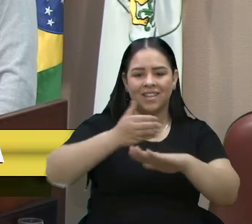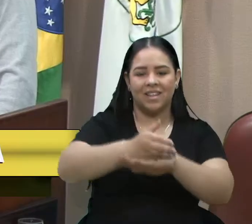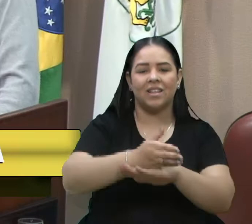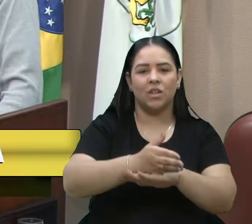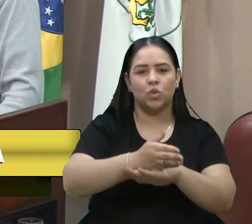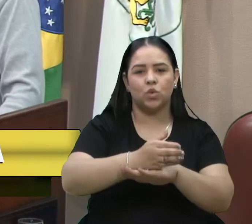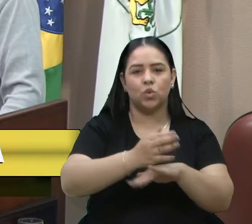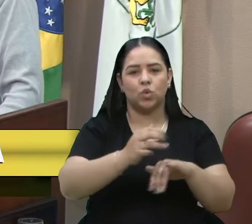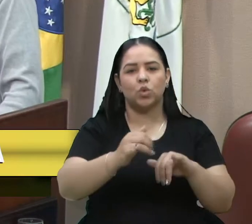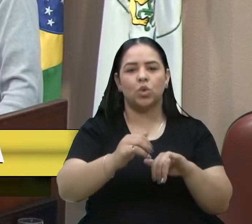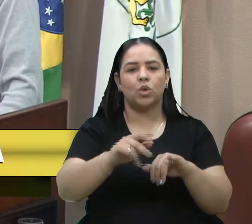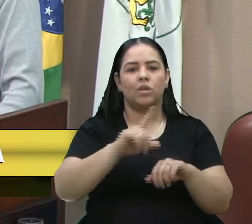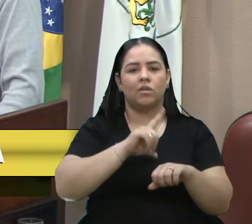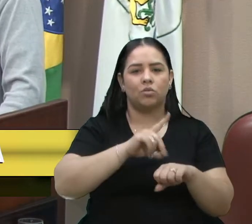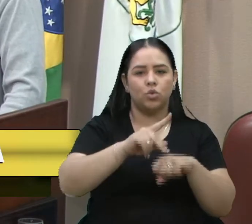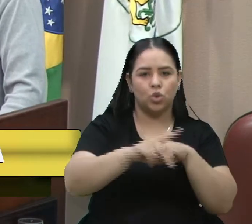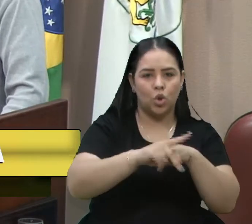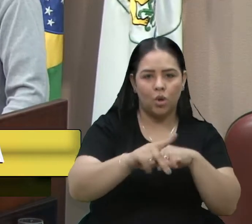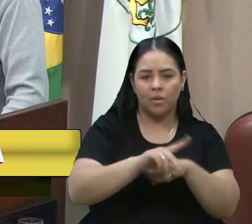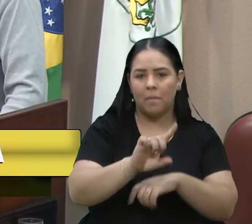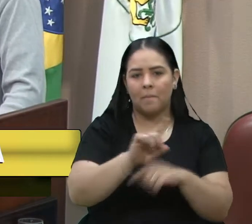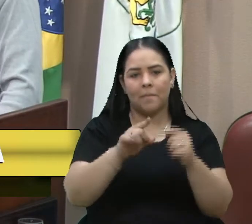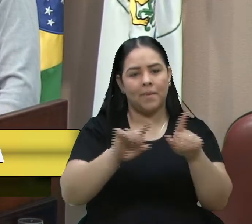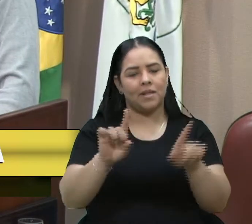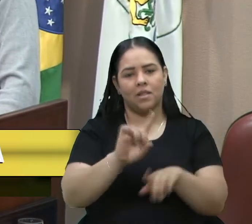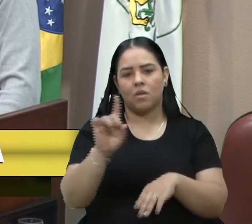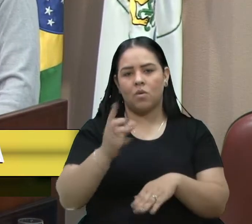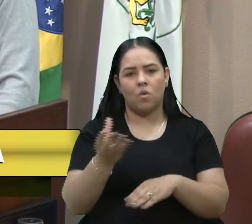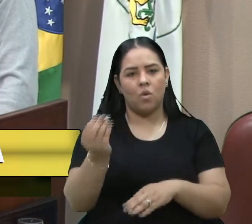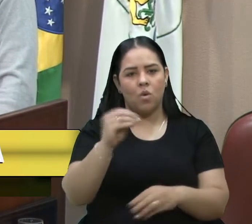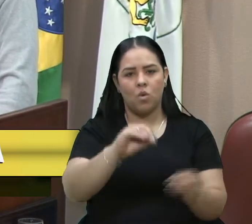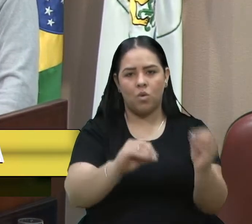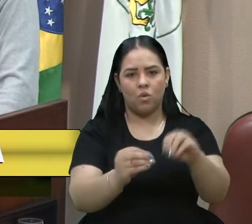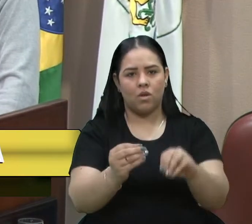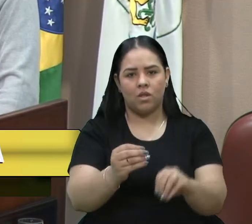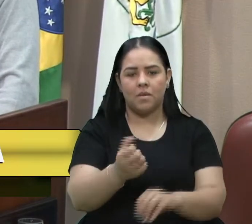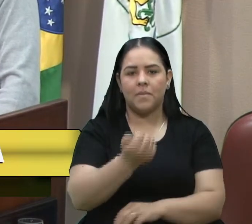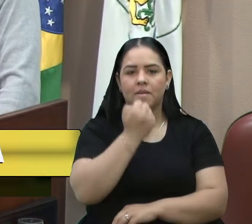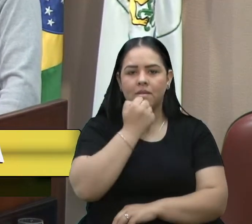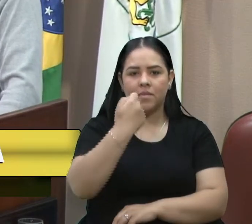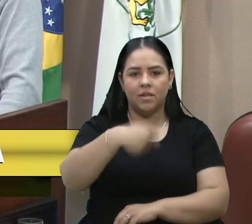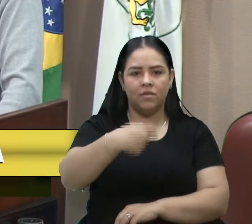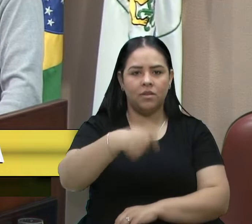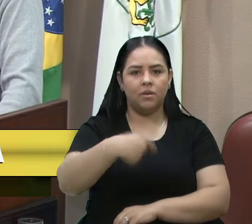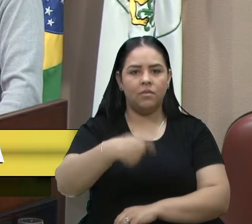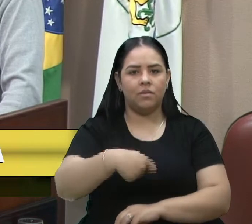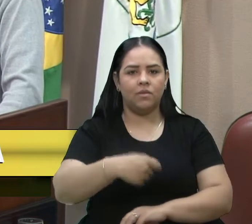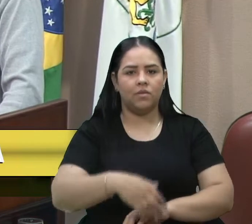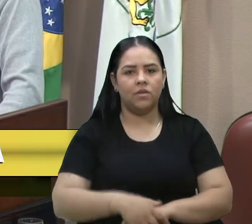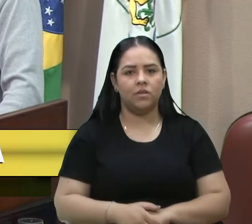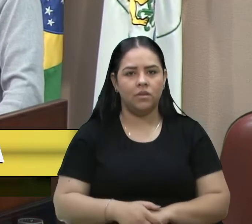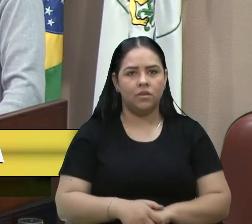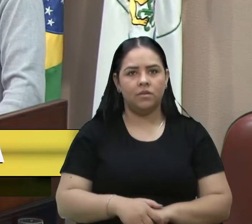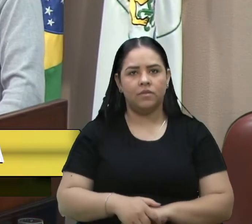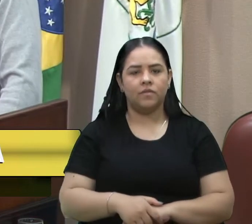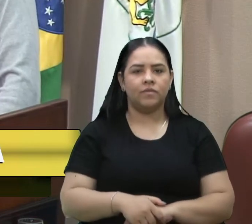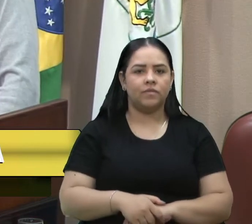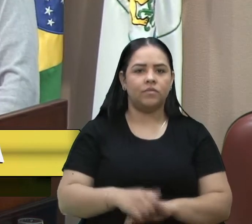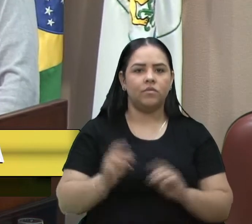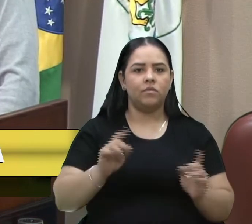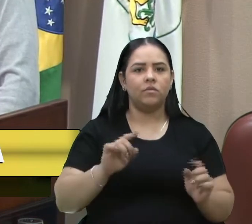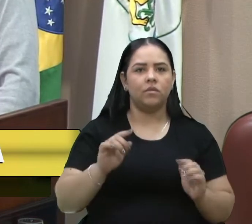não foram capazes de colocar meia dúzia de pedra e cumprir com a palavra. Indo mais à frente... Túlio, pode passar.